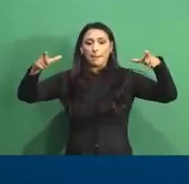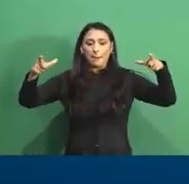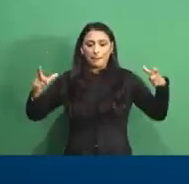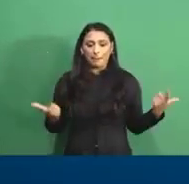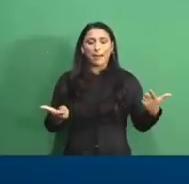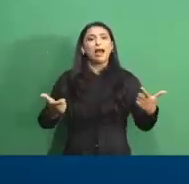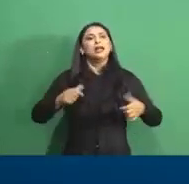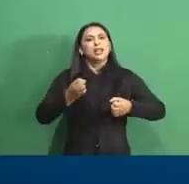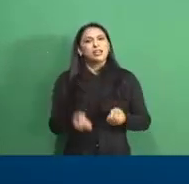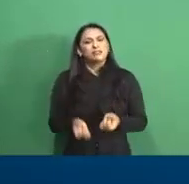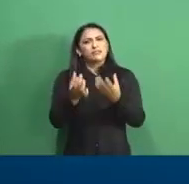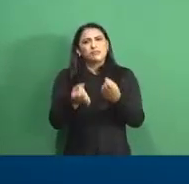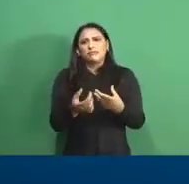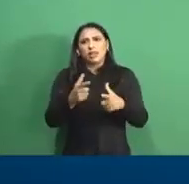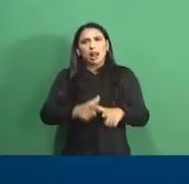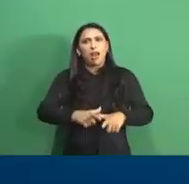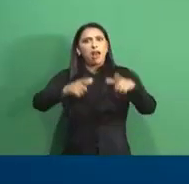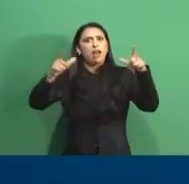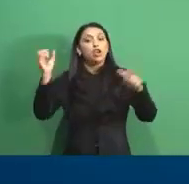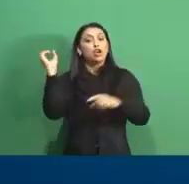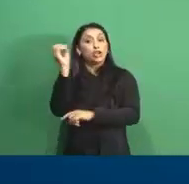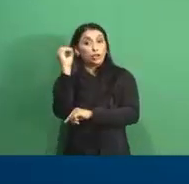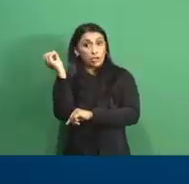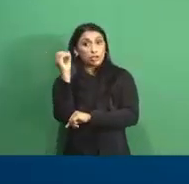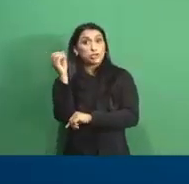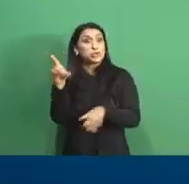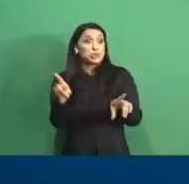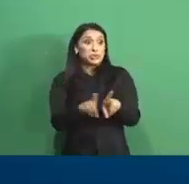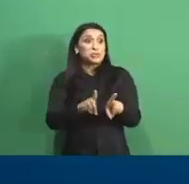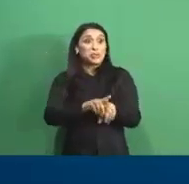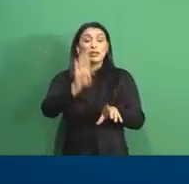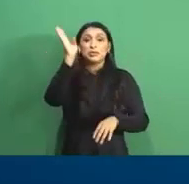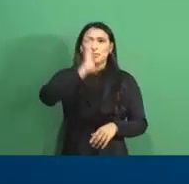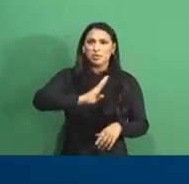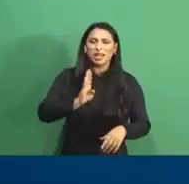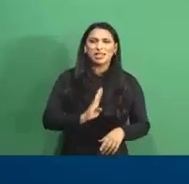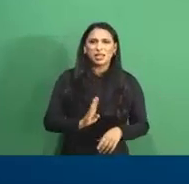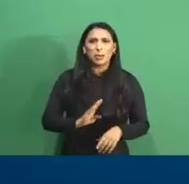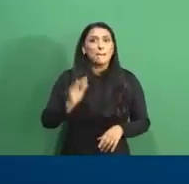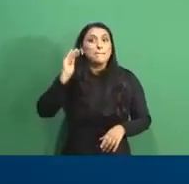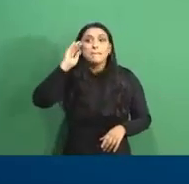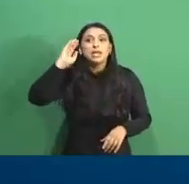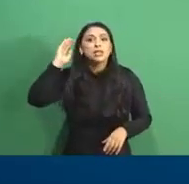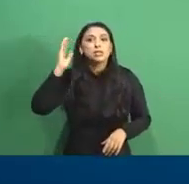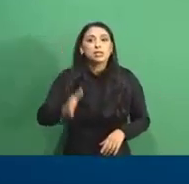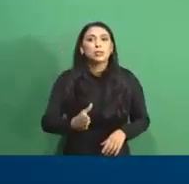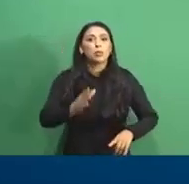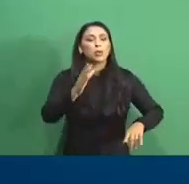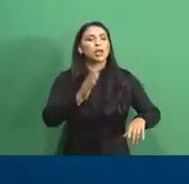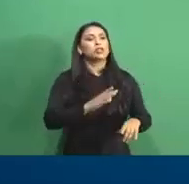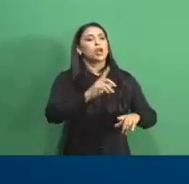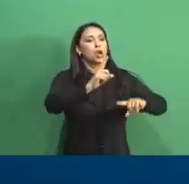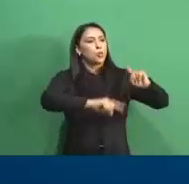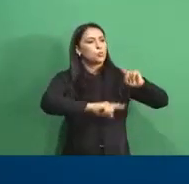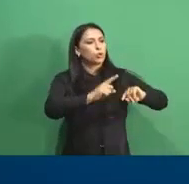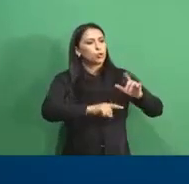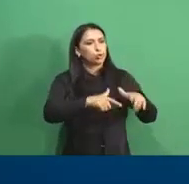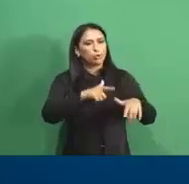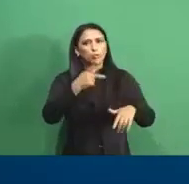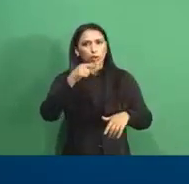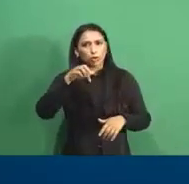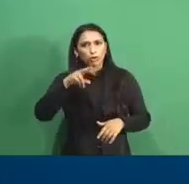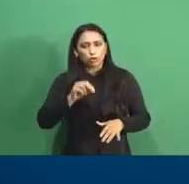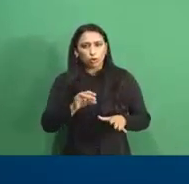mercado, tanto no Rio Grande do Sul, quanto no Brasil. Buscamos atingir principalmente produtores, cooperativas,